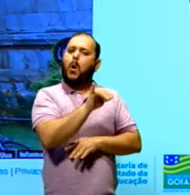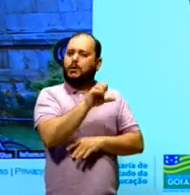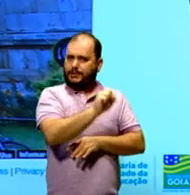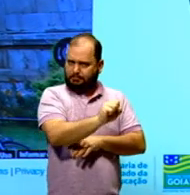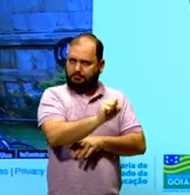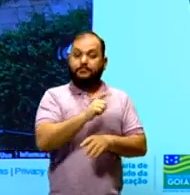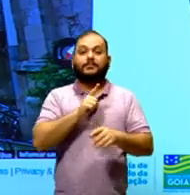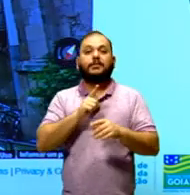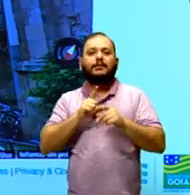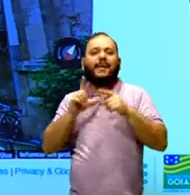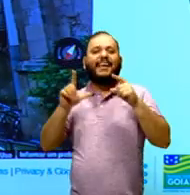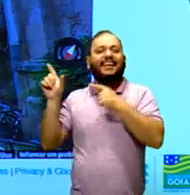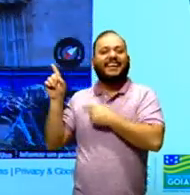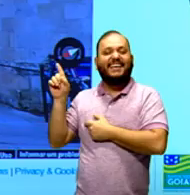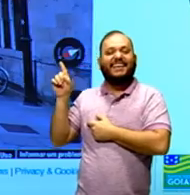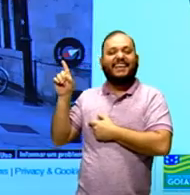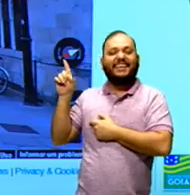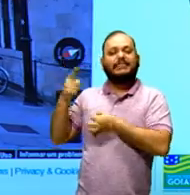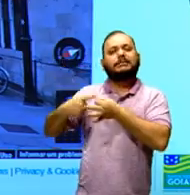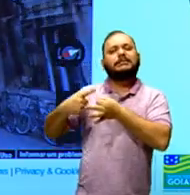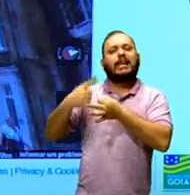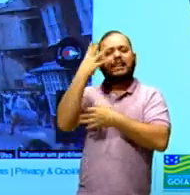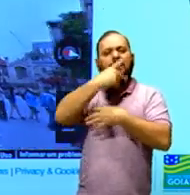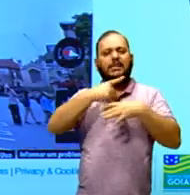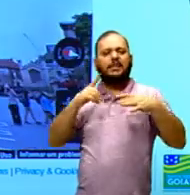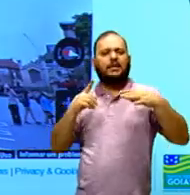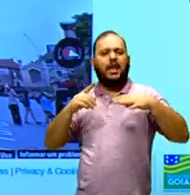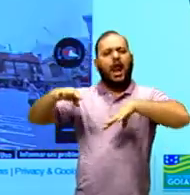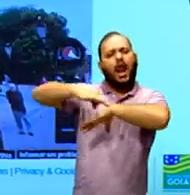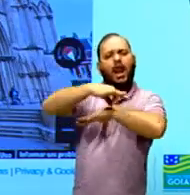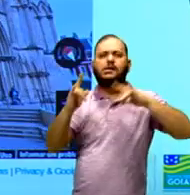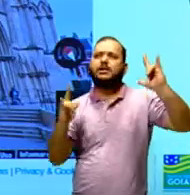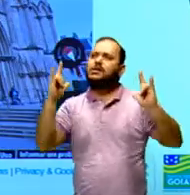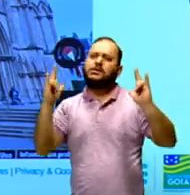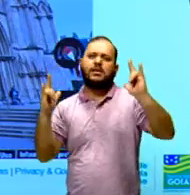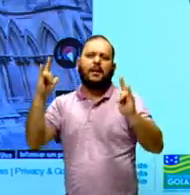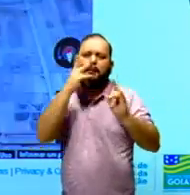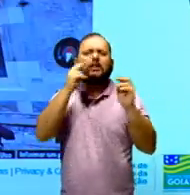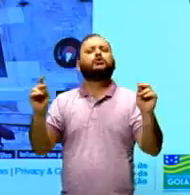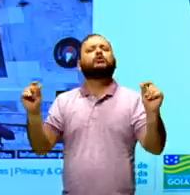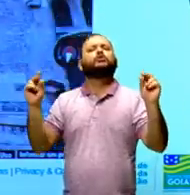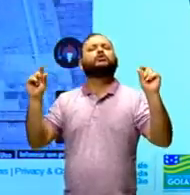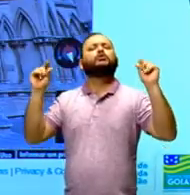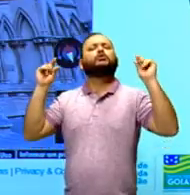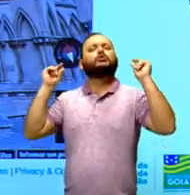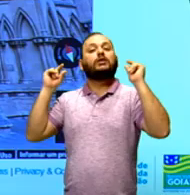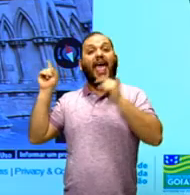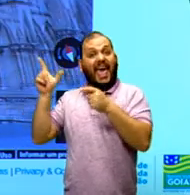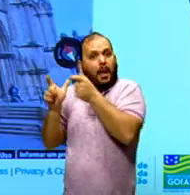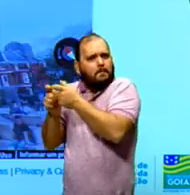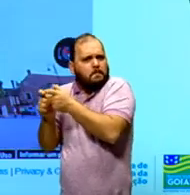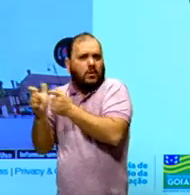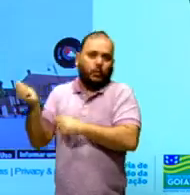você vê que é uma cidade bem, com uma arquitetura bem antiga, é uma cidade bem menor que Londres, Londres é uma